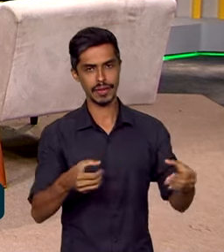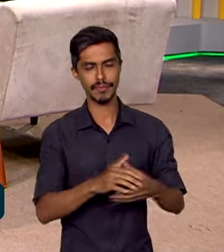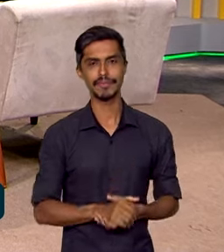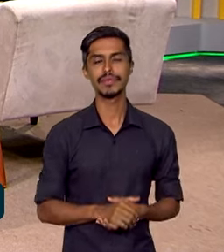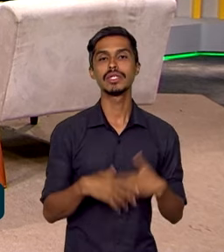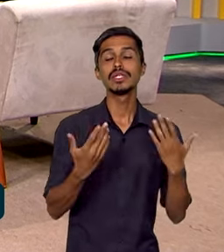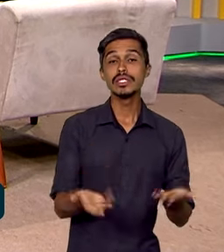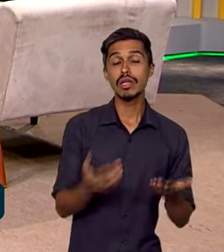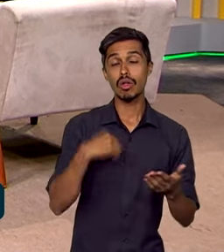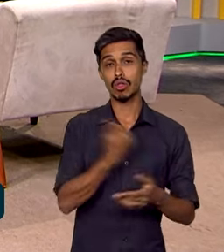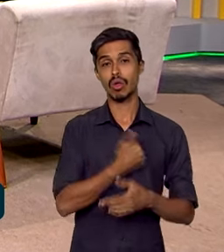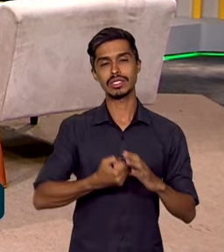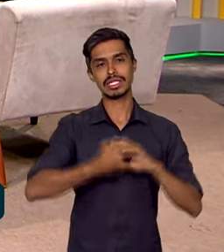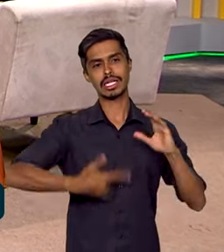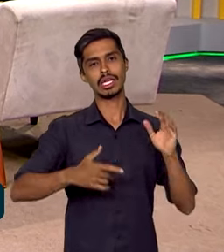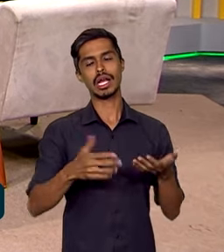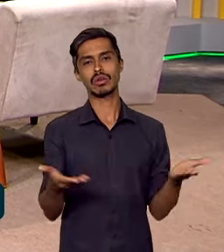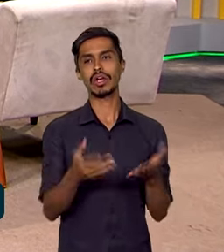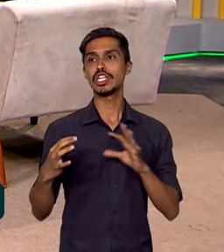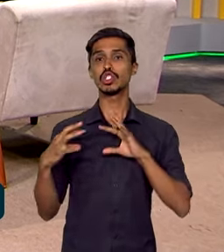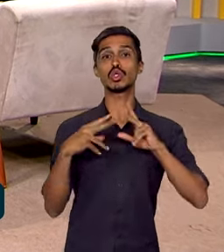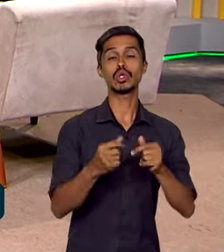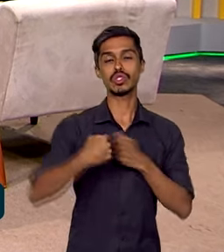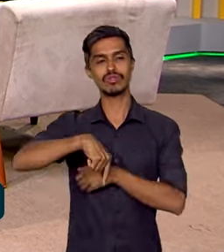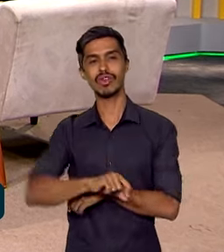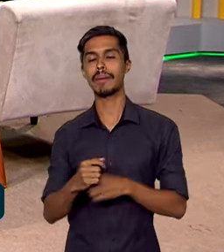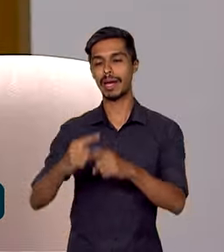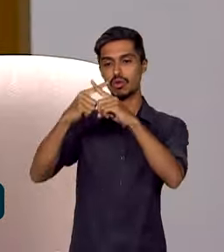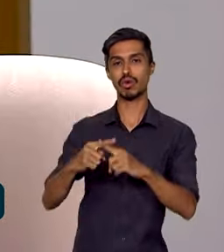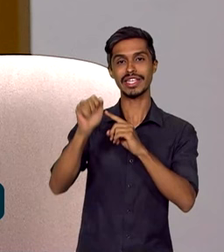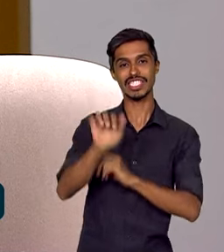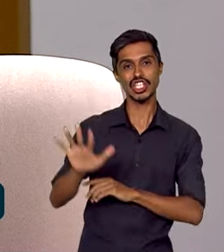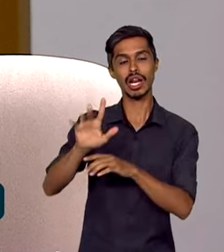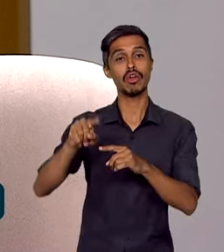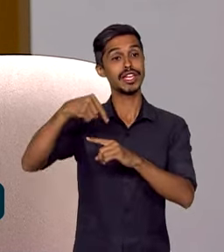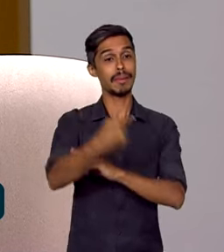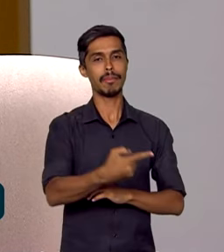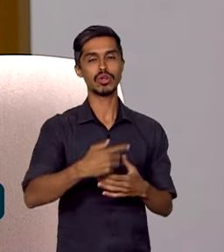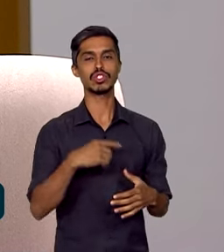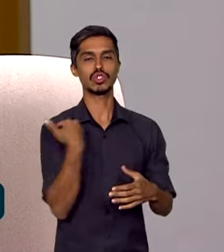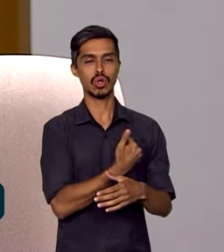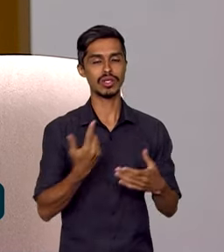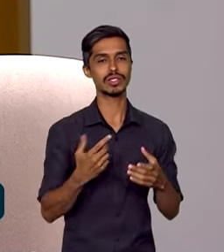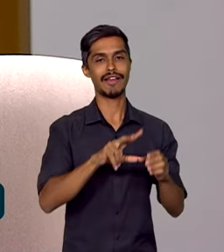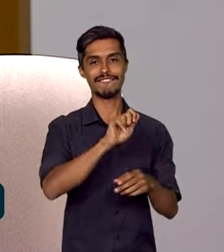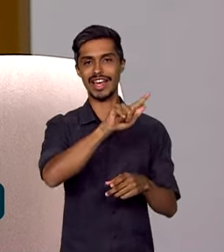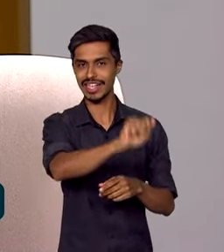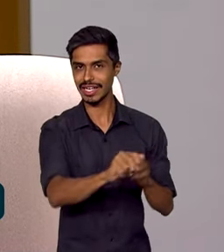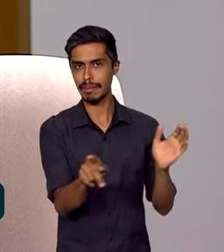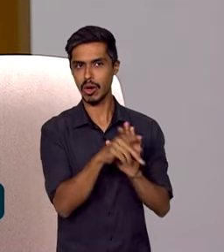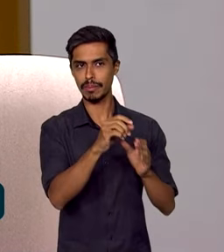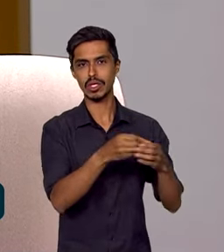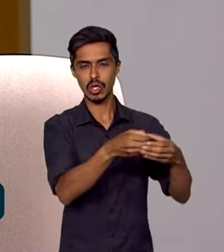Mudamos um pouco o critério de todos agora vão pela ampla concorrência e depois a gente preenche as cotas. Com isso, a gente tira